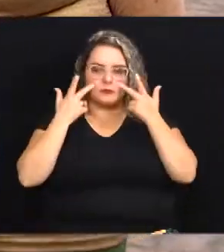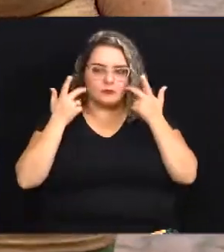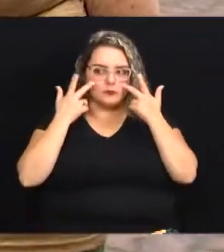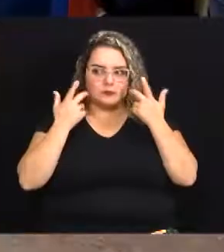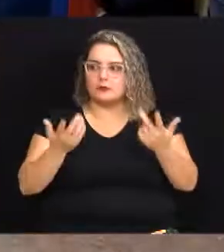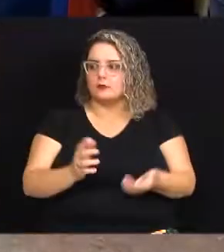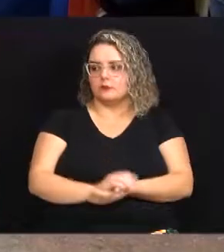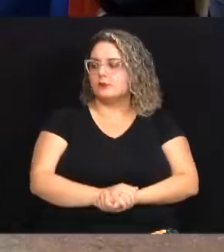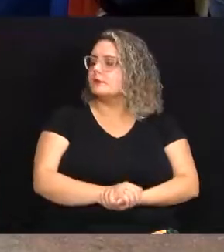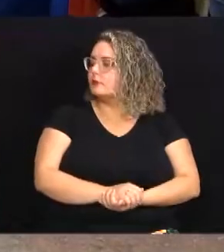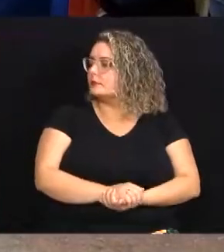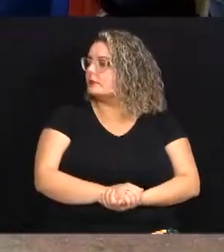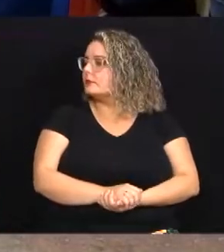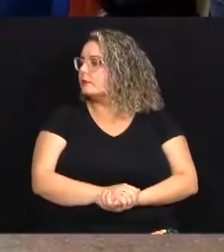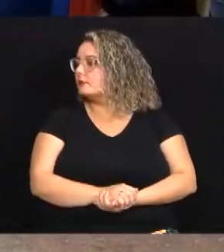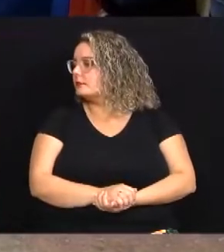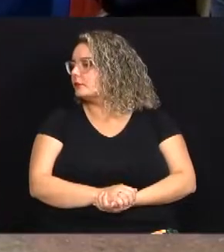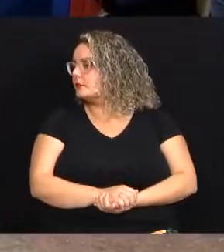é normal